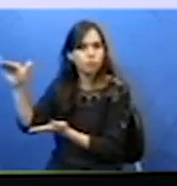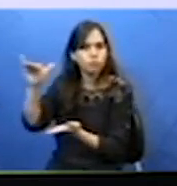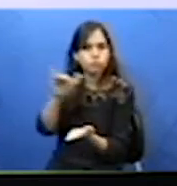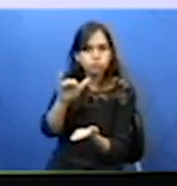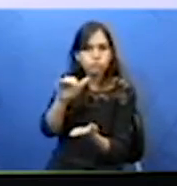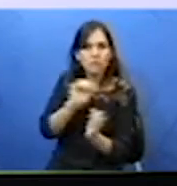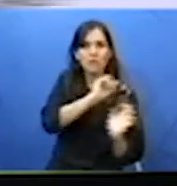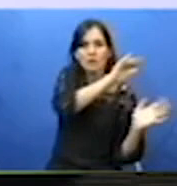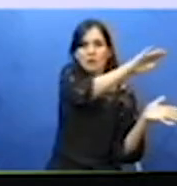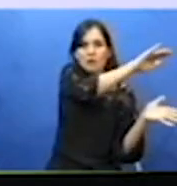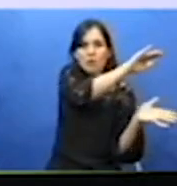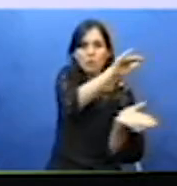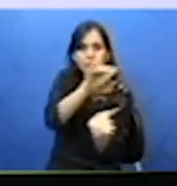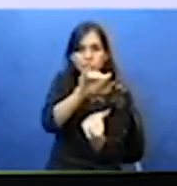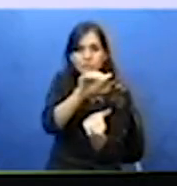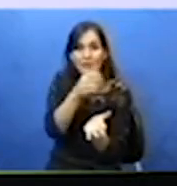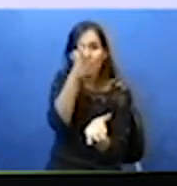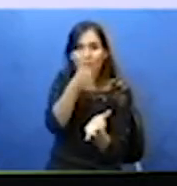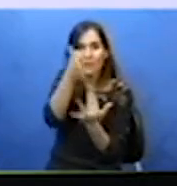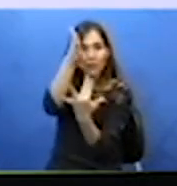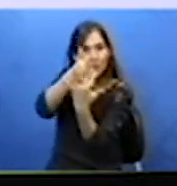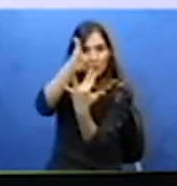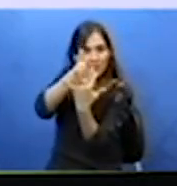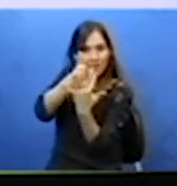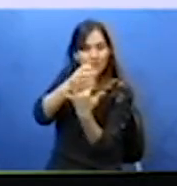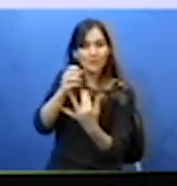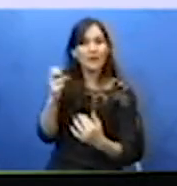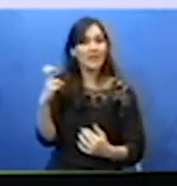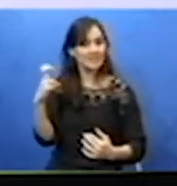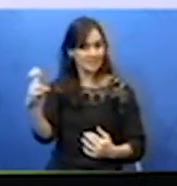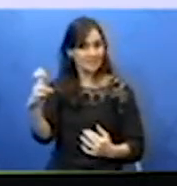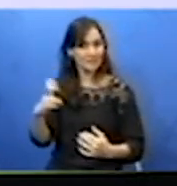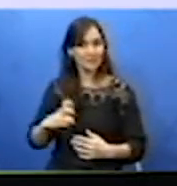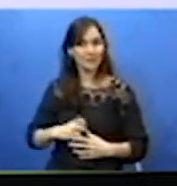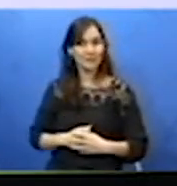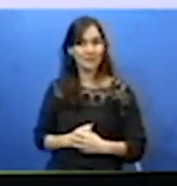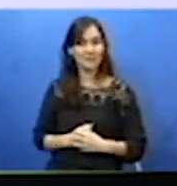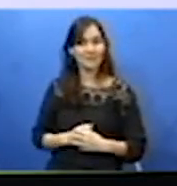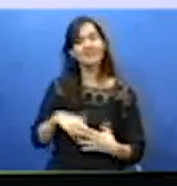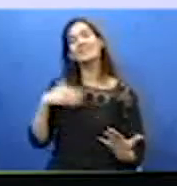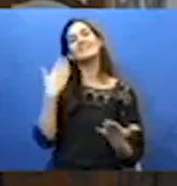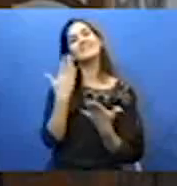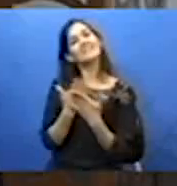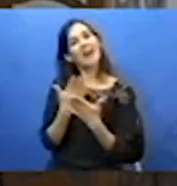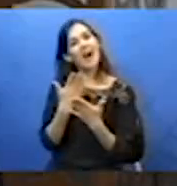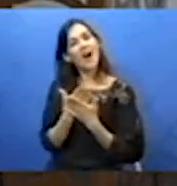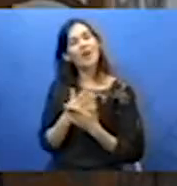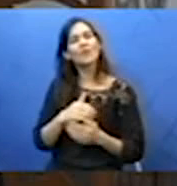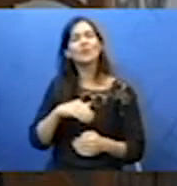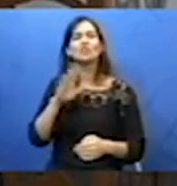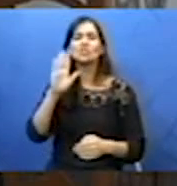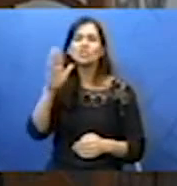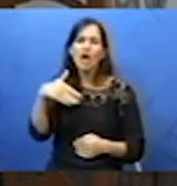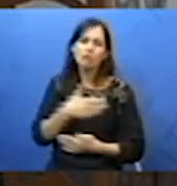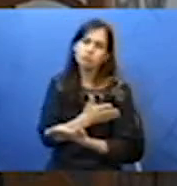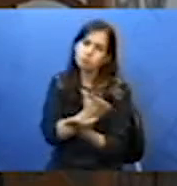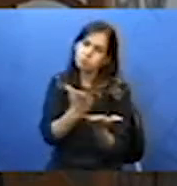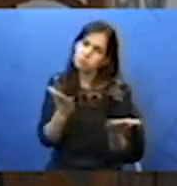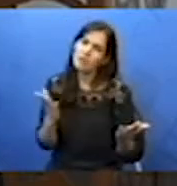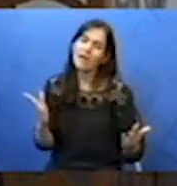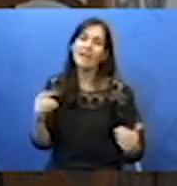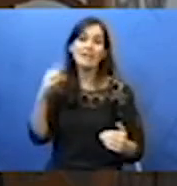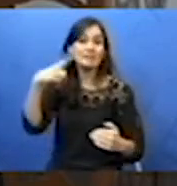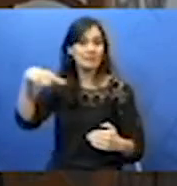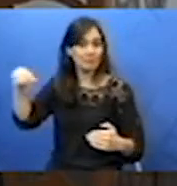Então, a mediana é 5. Então, essa aula já foi passada para vocês durante a